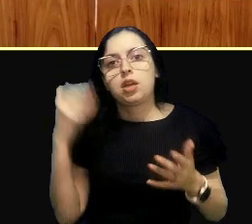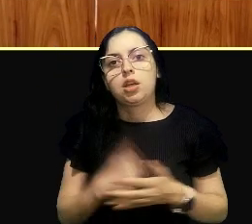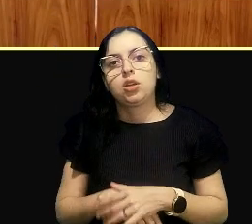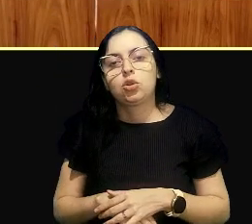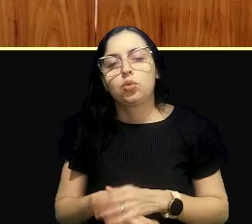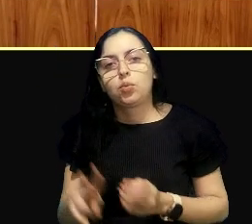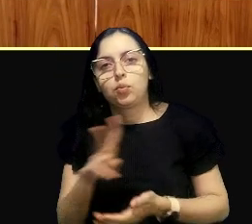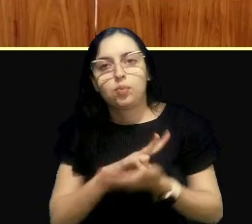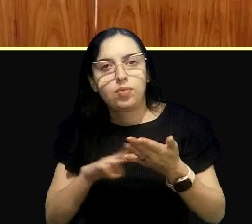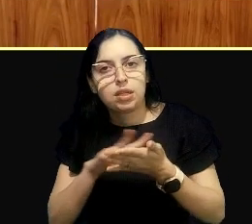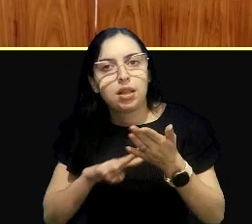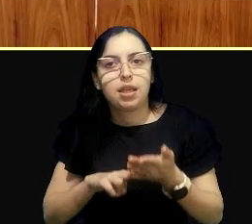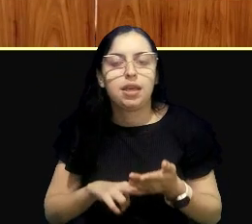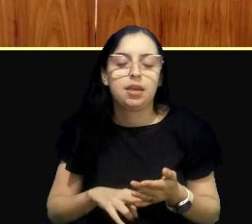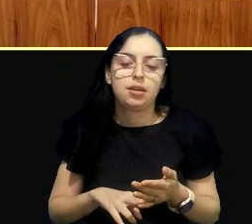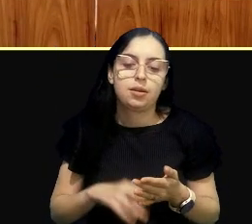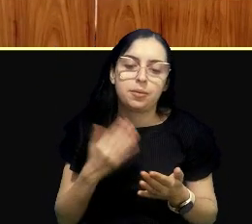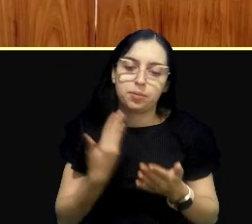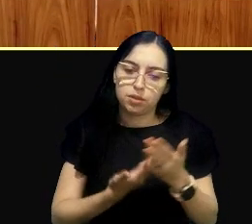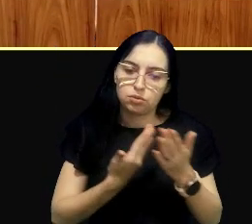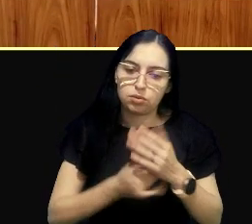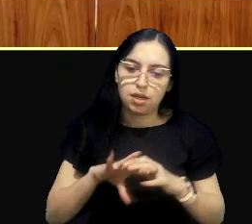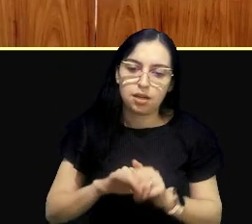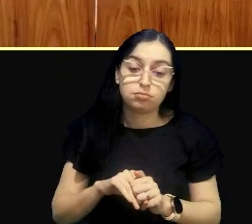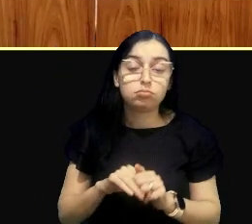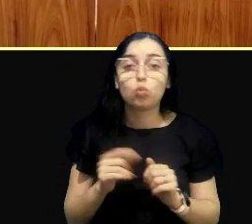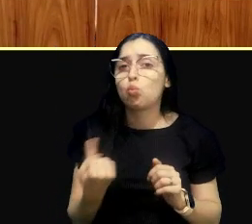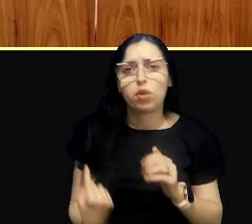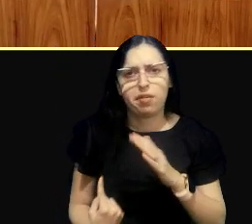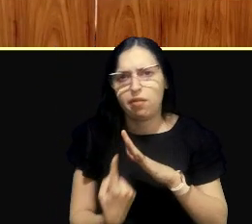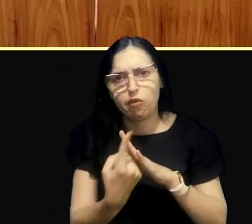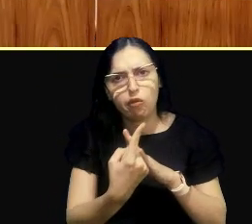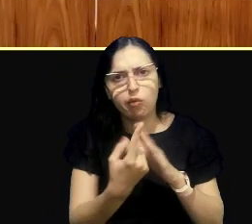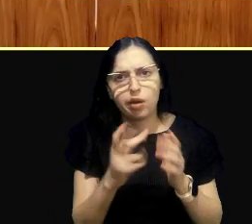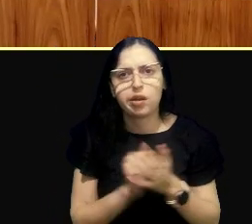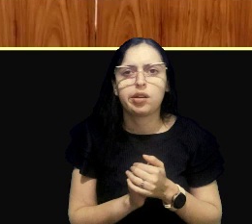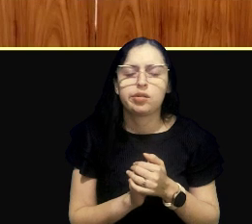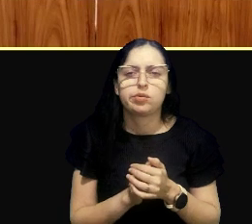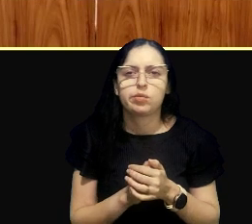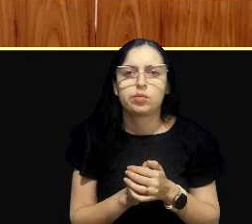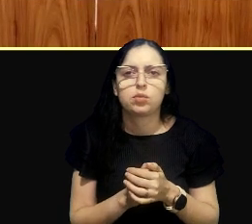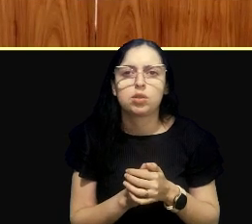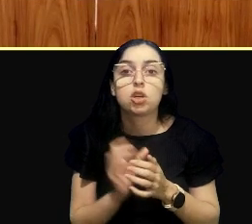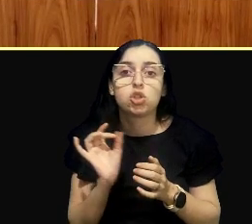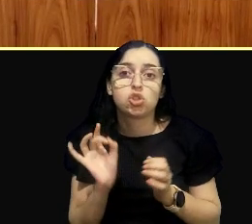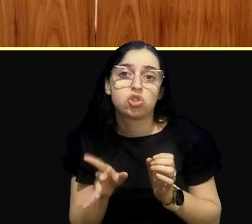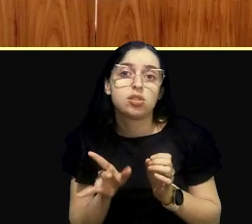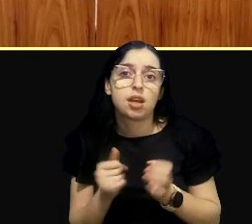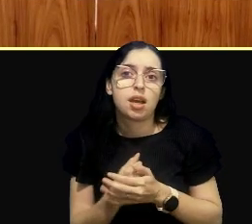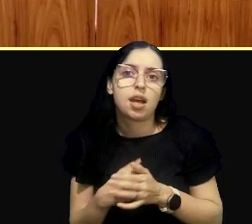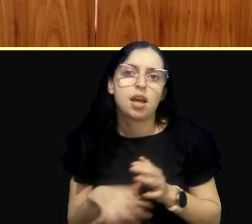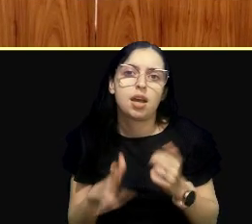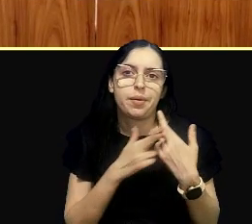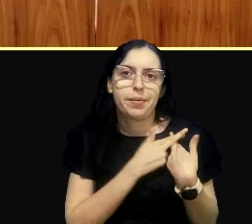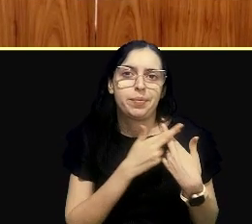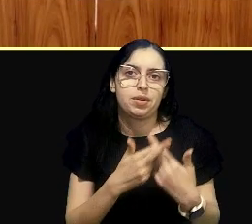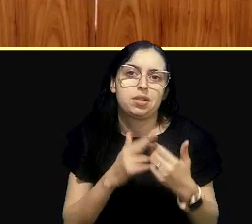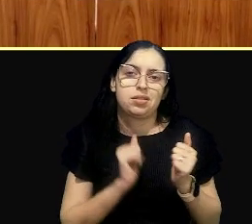analisar, porque uma, ele não foi lá, eu já tive a oportunidade, de ter o acompanhamento,